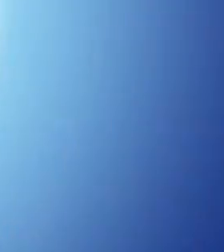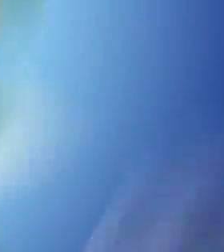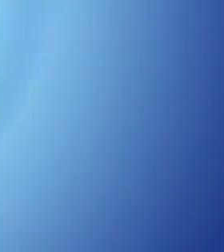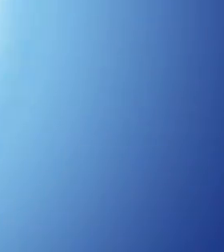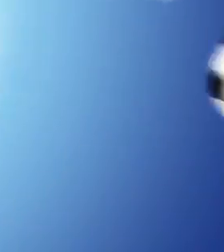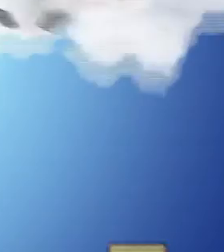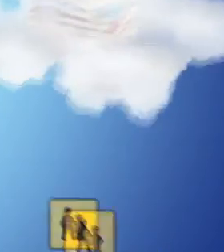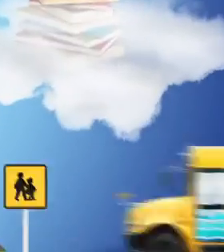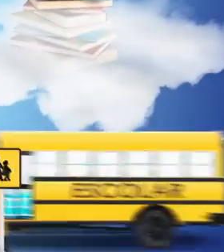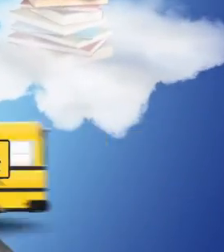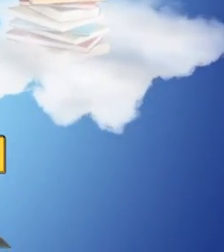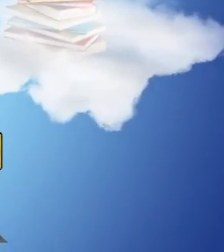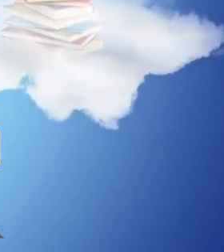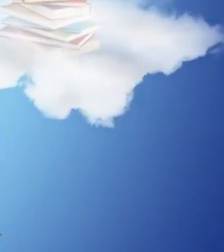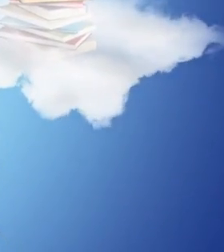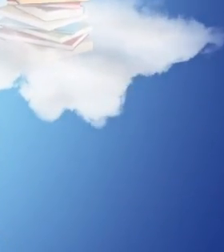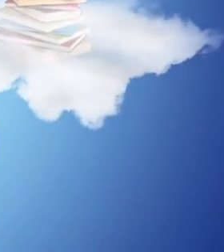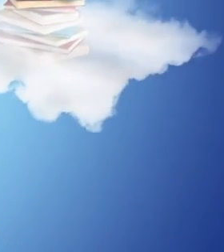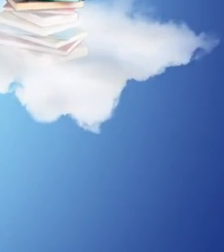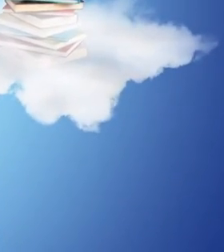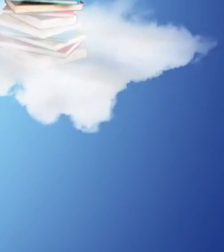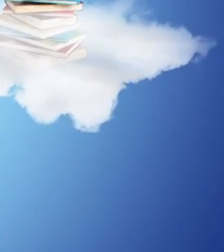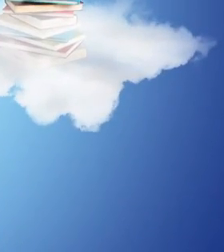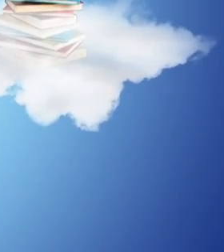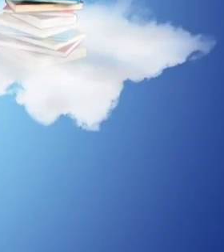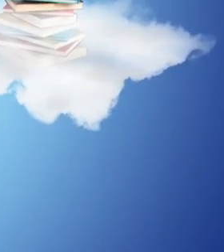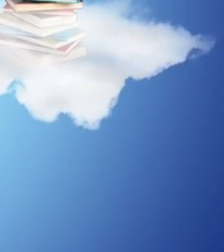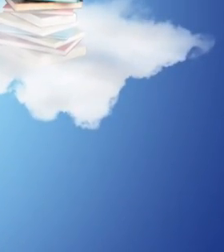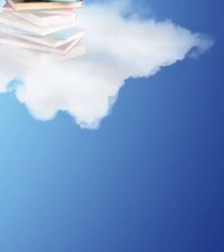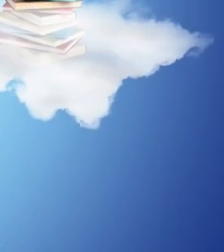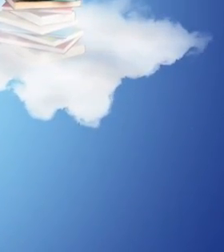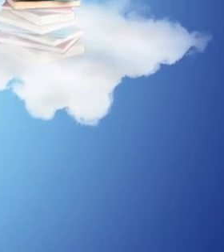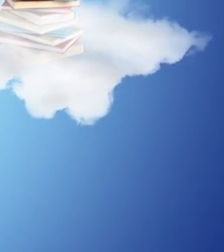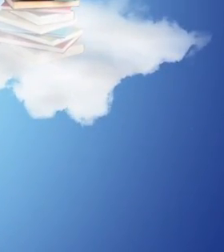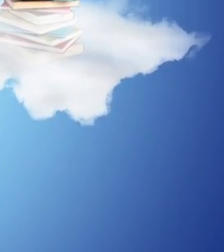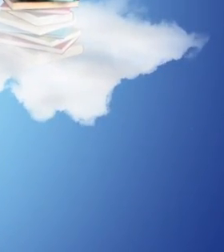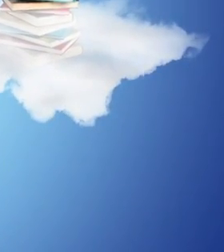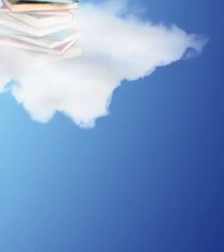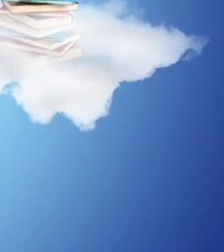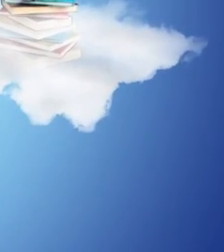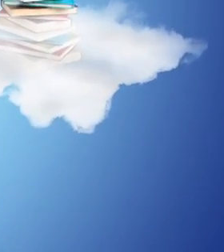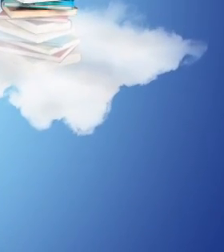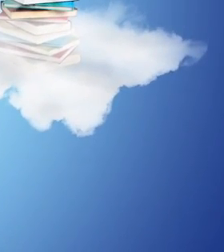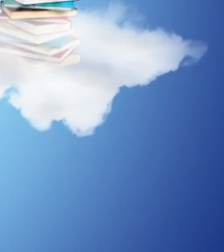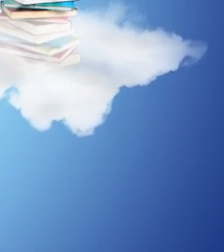Legenda Fábio Fantasma